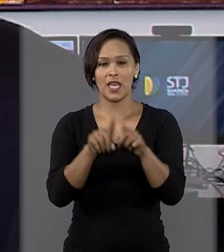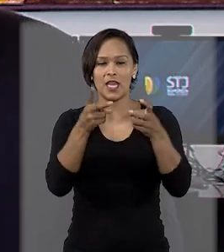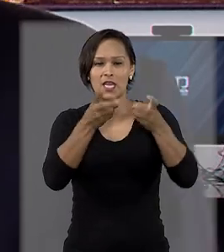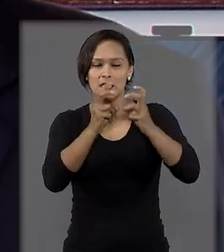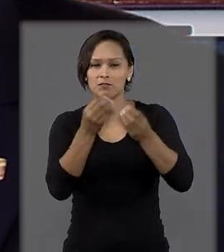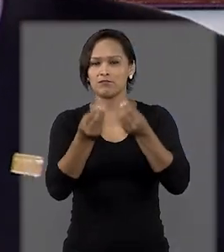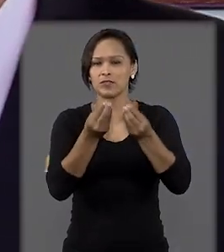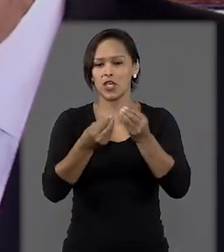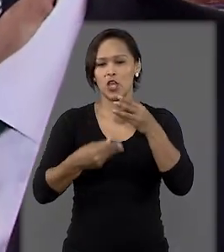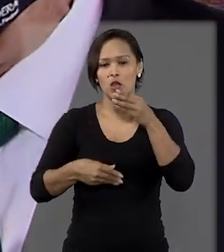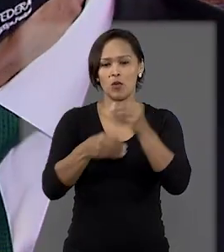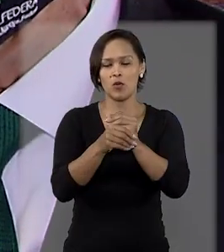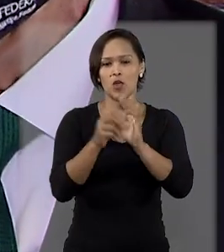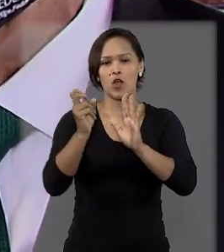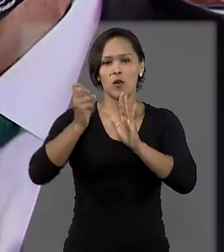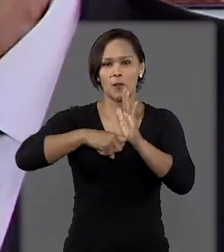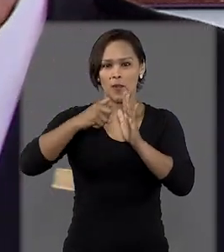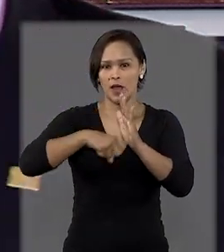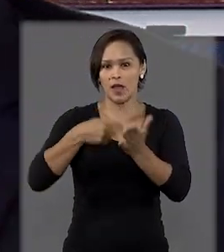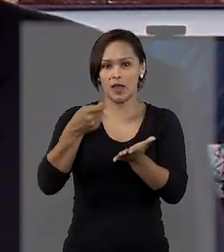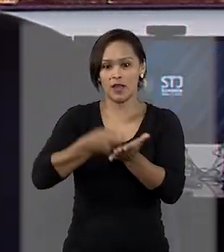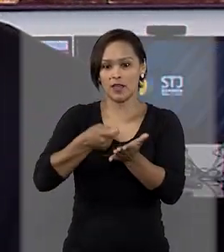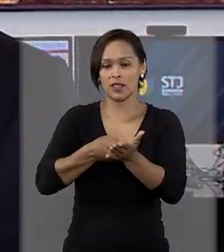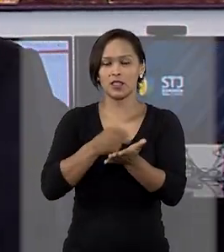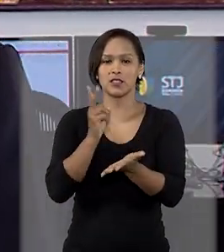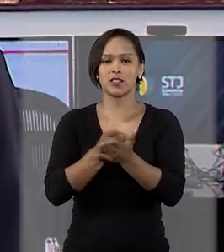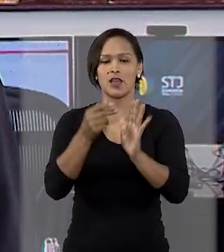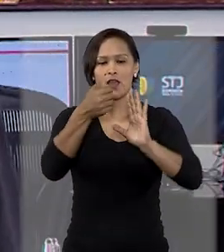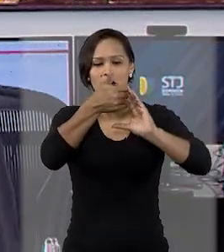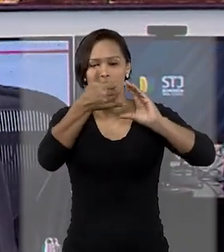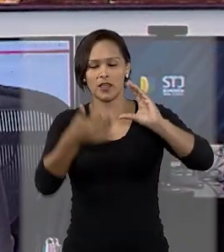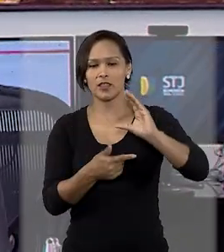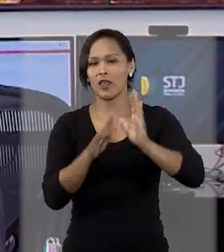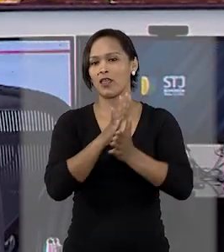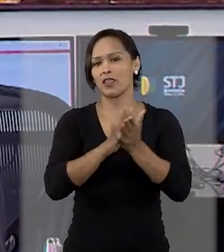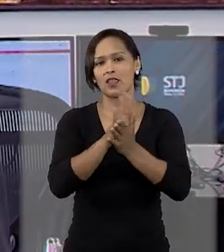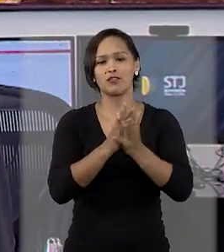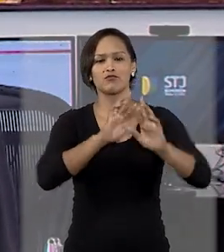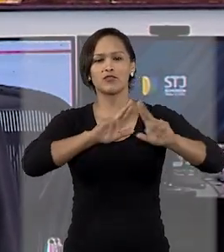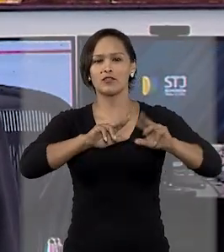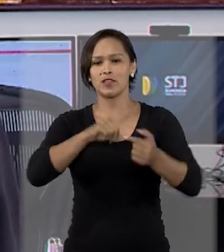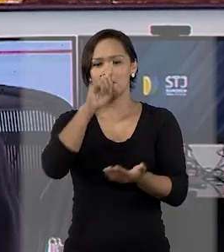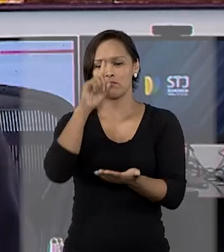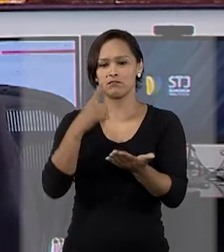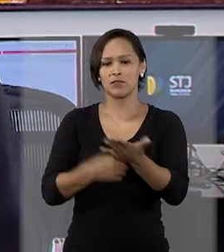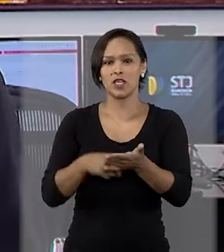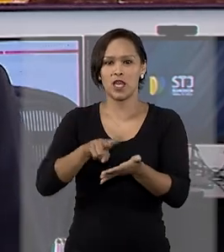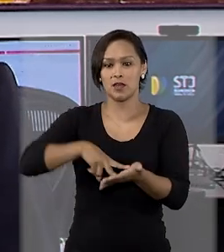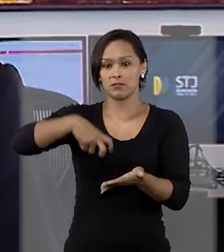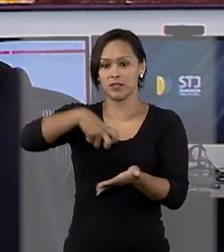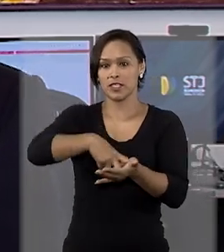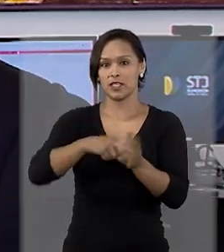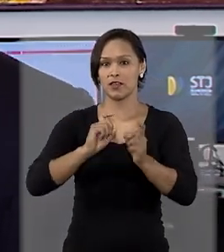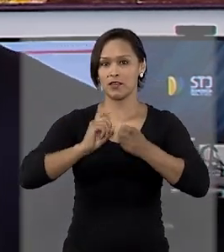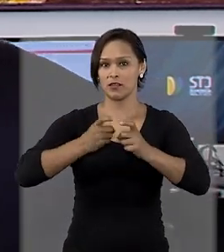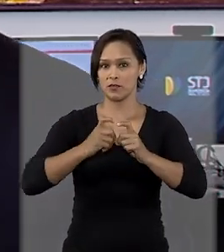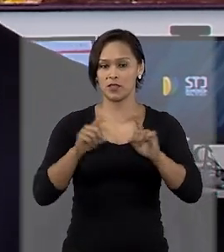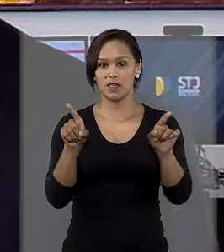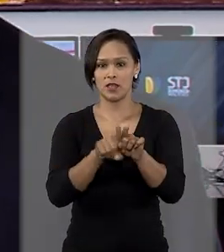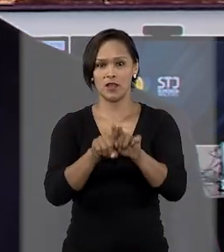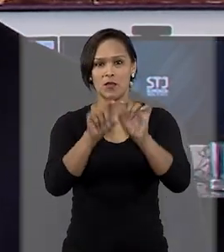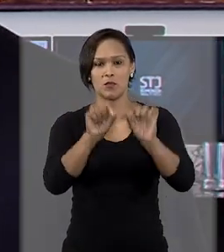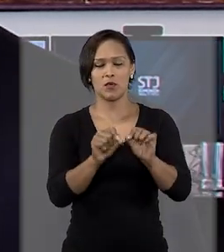composição da tarifa de pedágio segue critérios que nada tem a ver com a aplicação de penalidades administrativas por